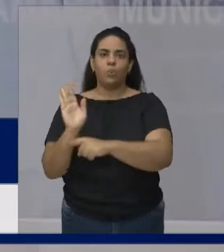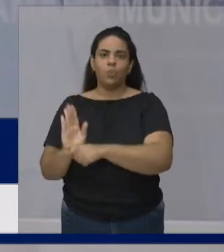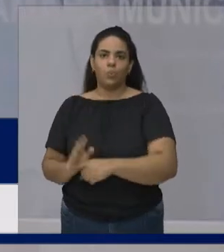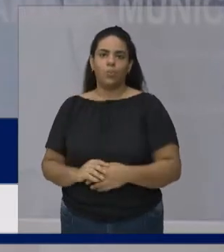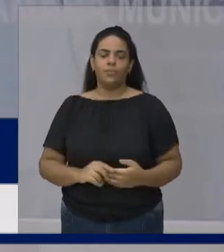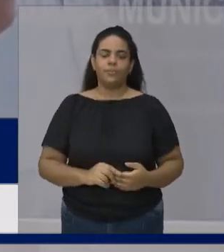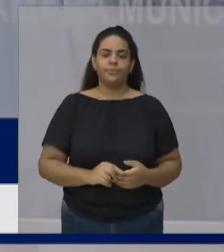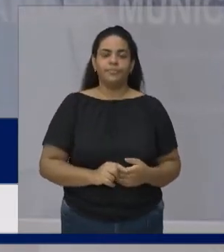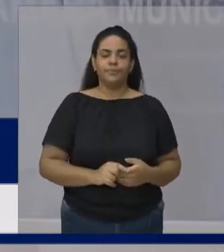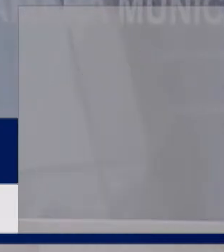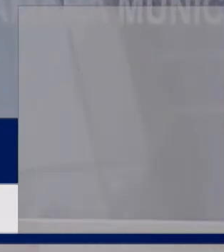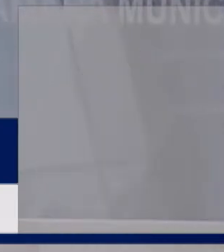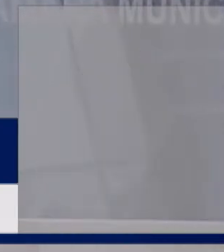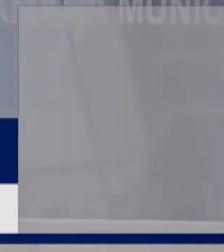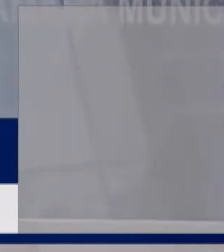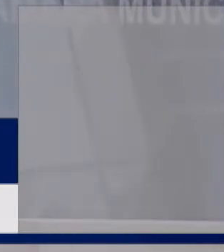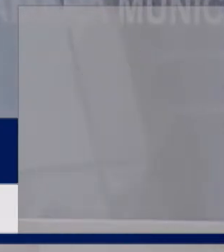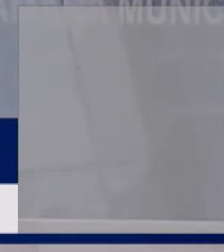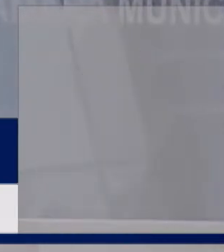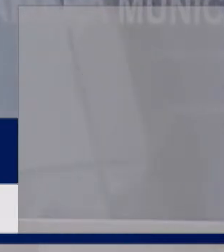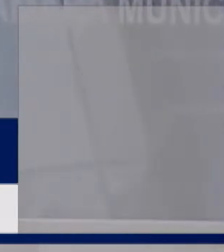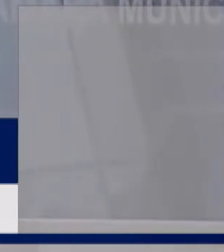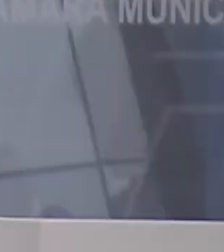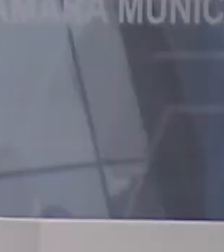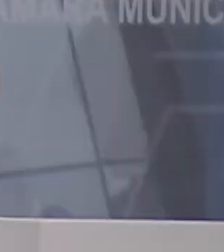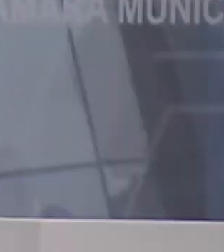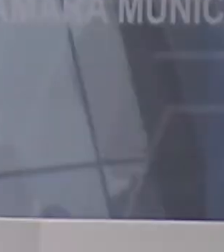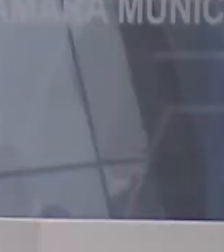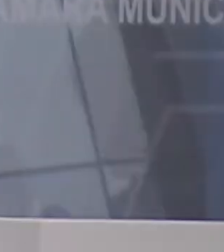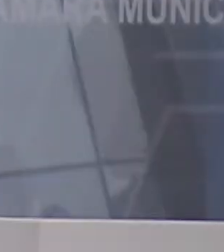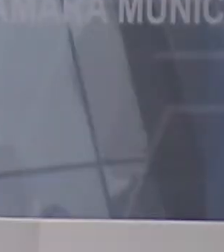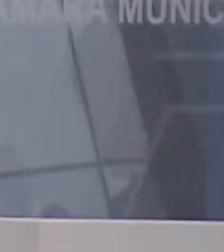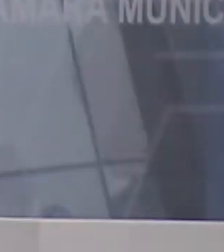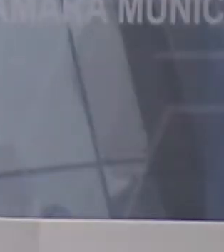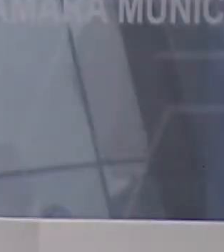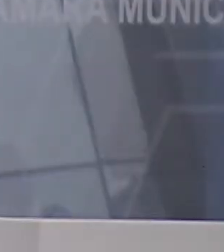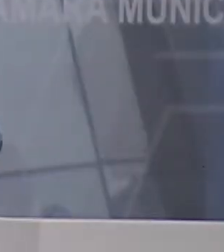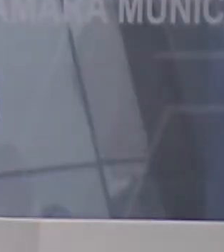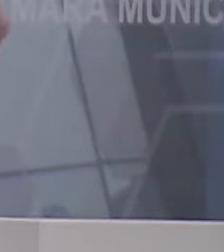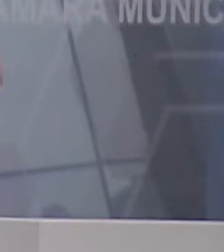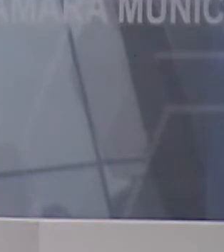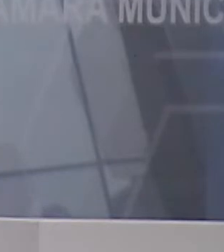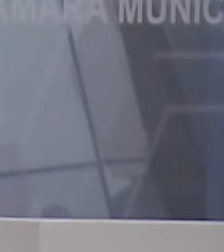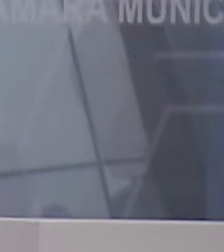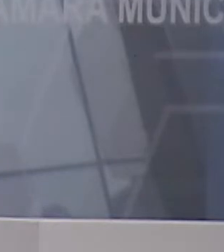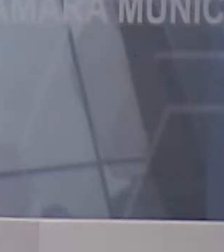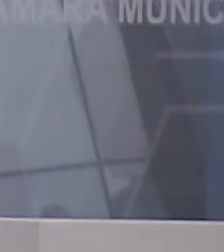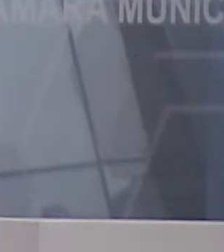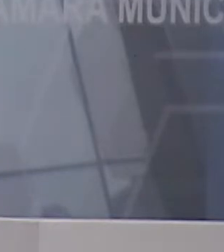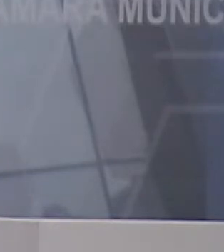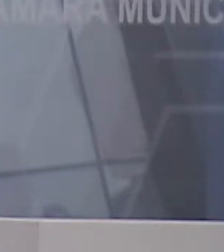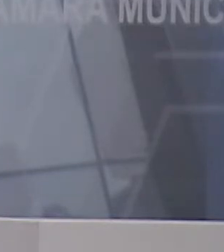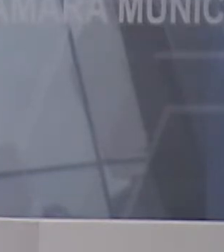Escolha fazer a diferença Escolha ser feliz Escolha sorrir